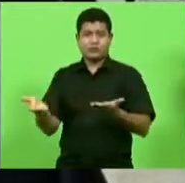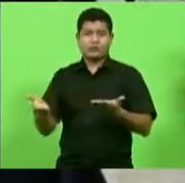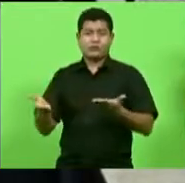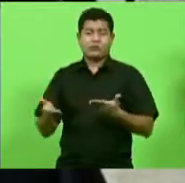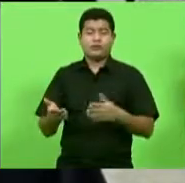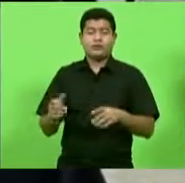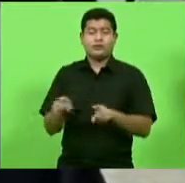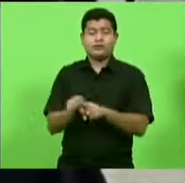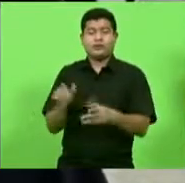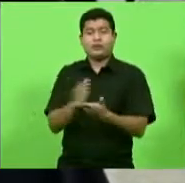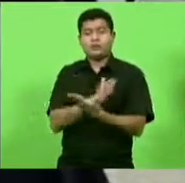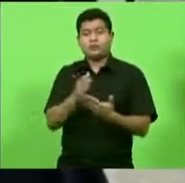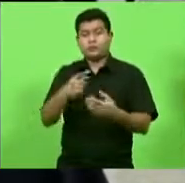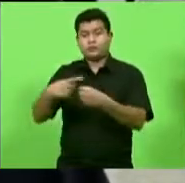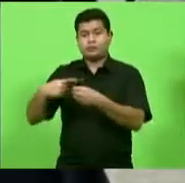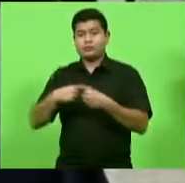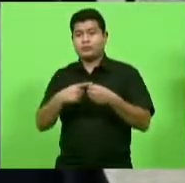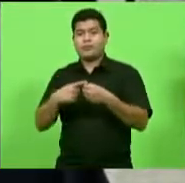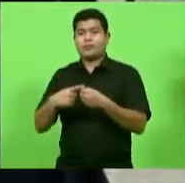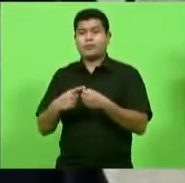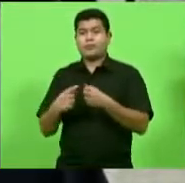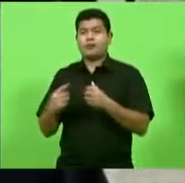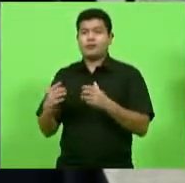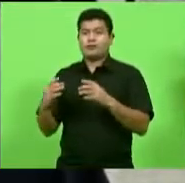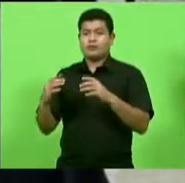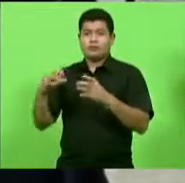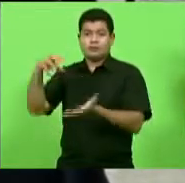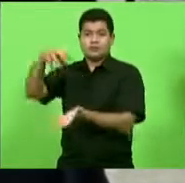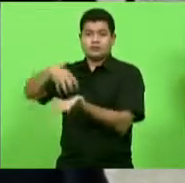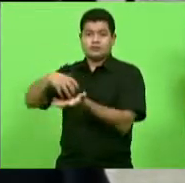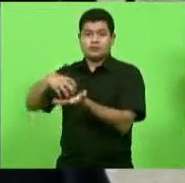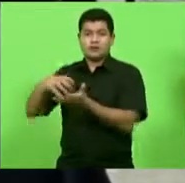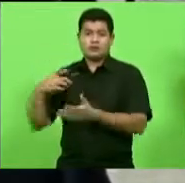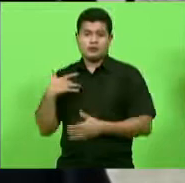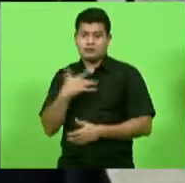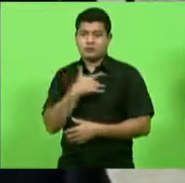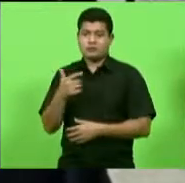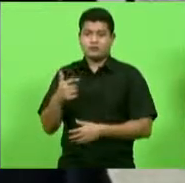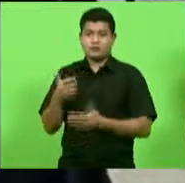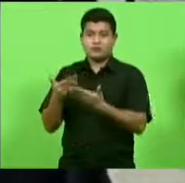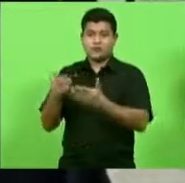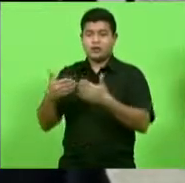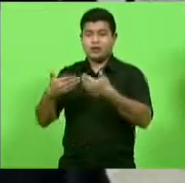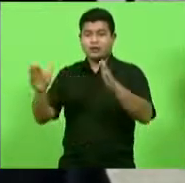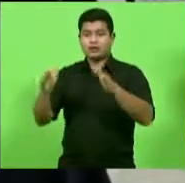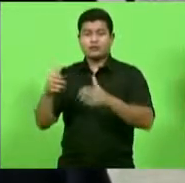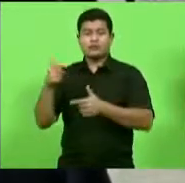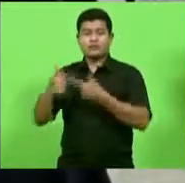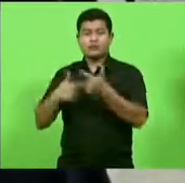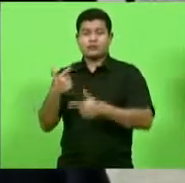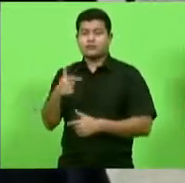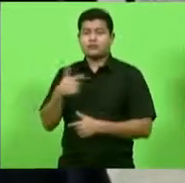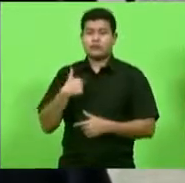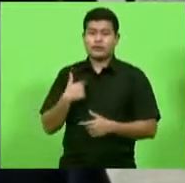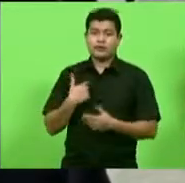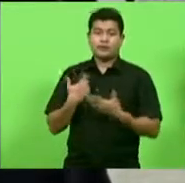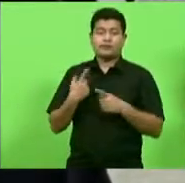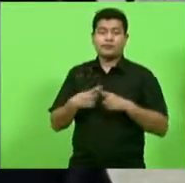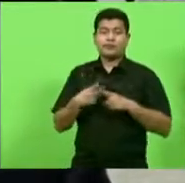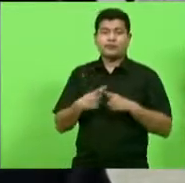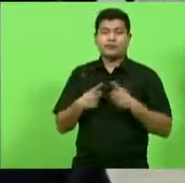a sua unidade central de saúde funcionando praticamente impedida pela vigilância